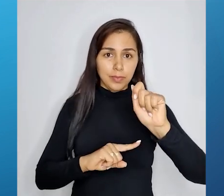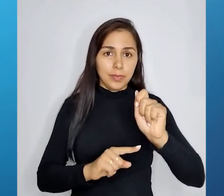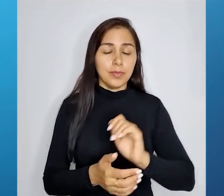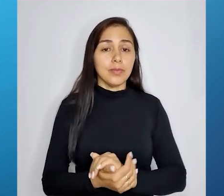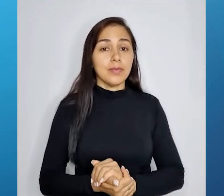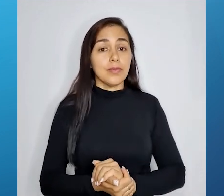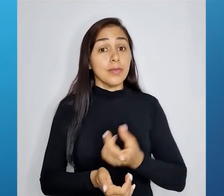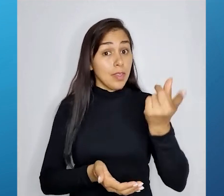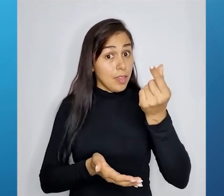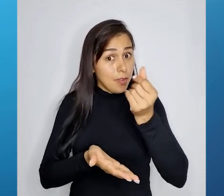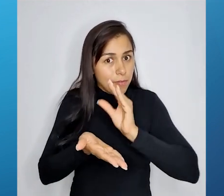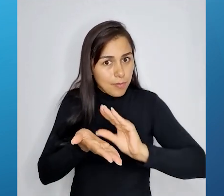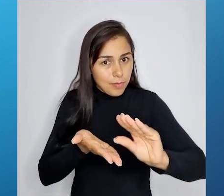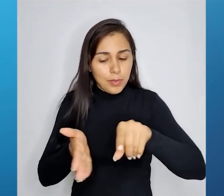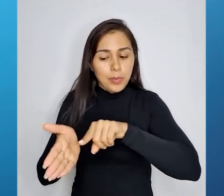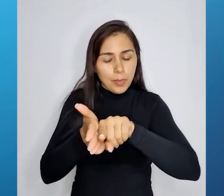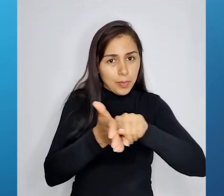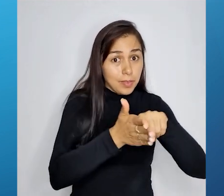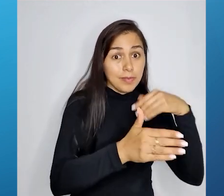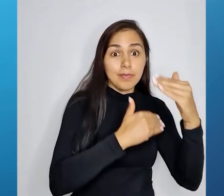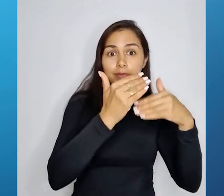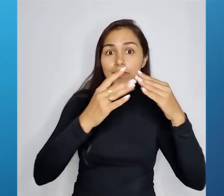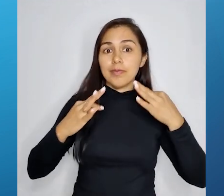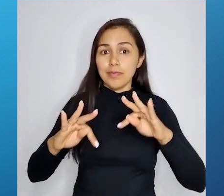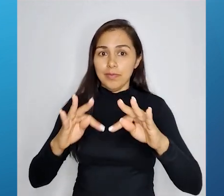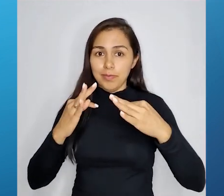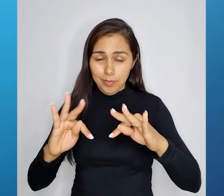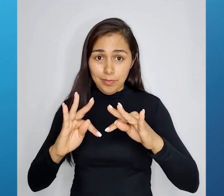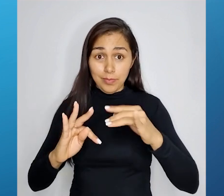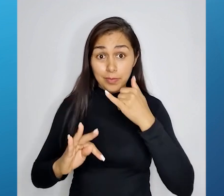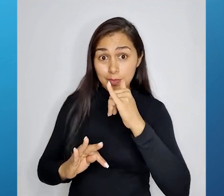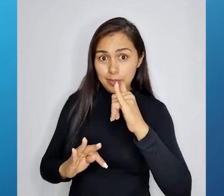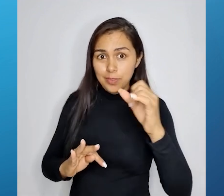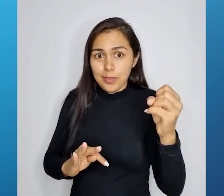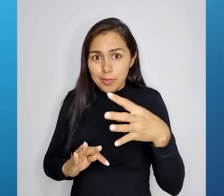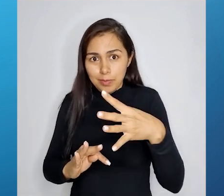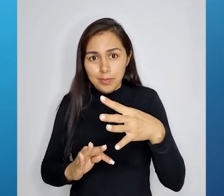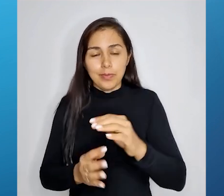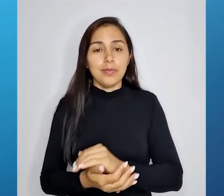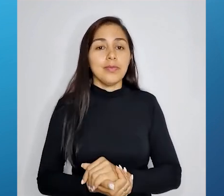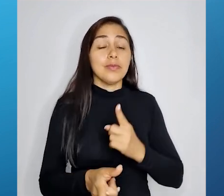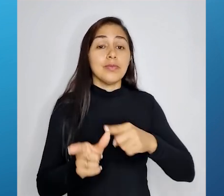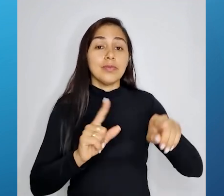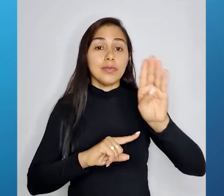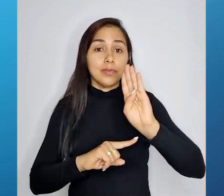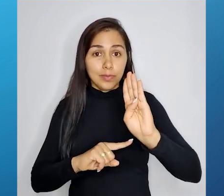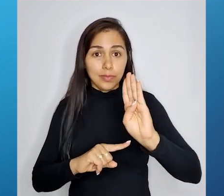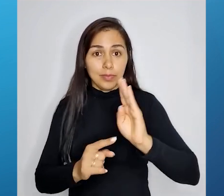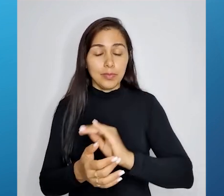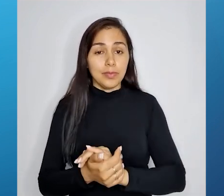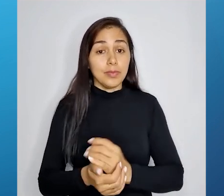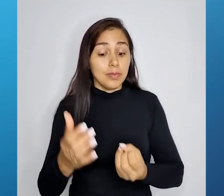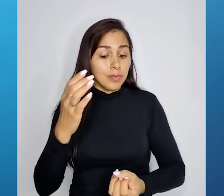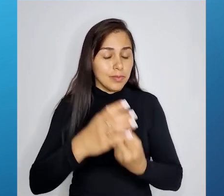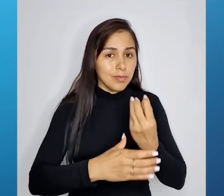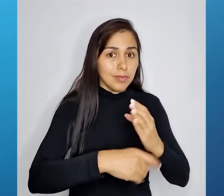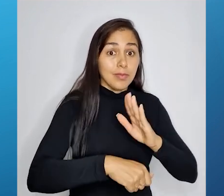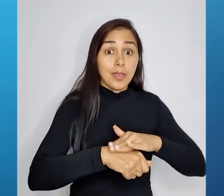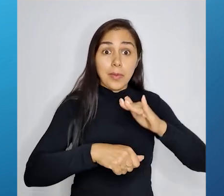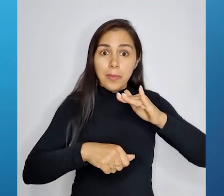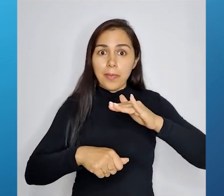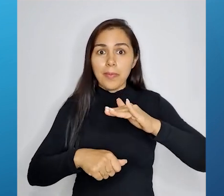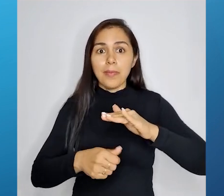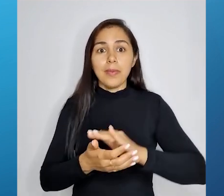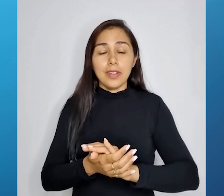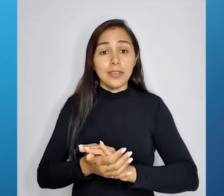Letra A. Investindo em pesquisa e desenvolvimento de tecnologias de energia renovável? Letra B. Construindo mais